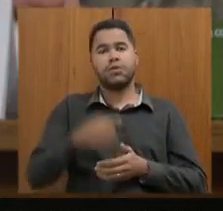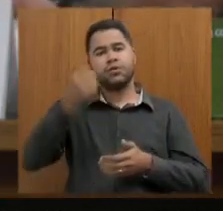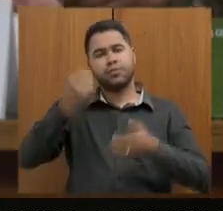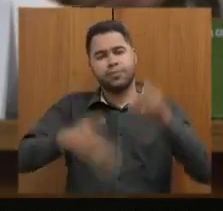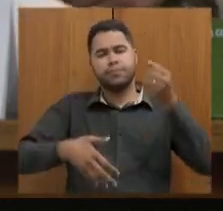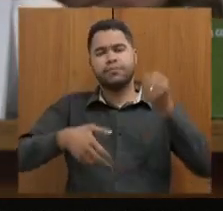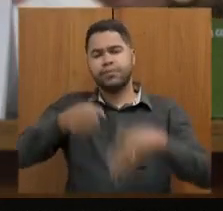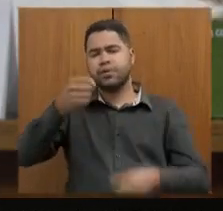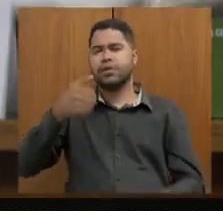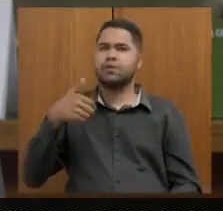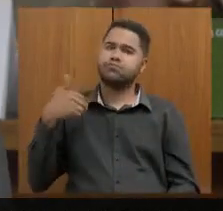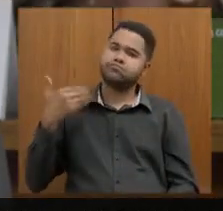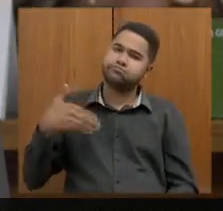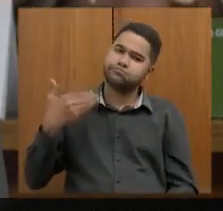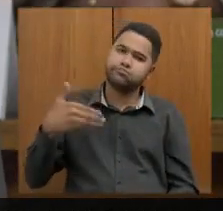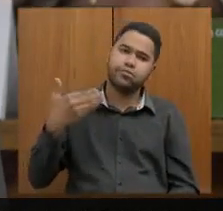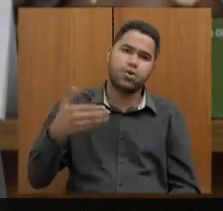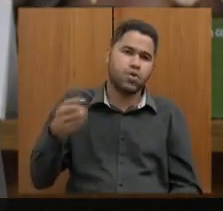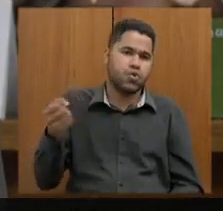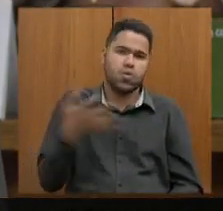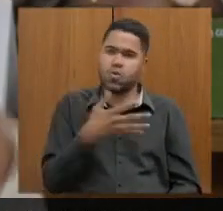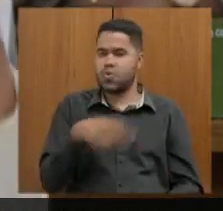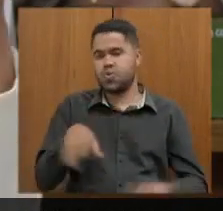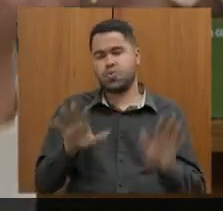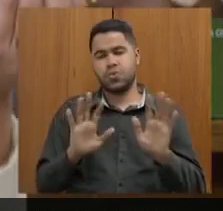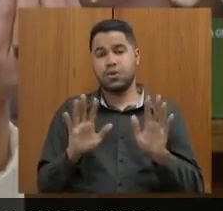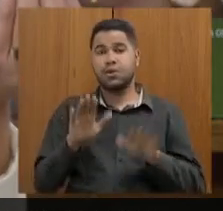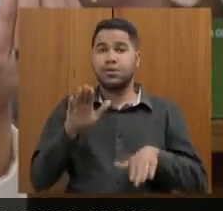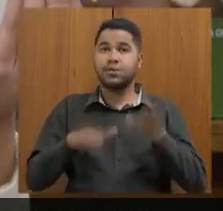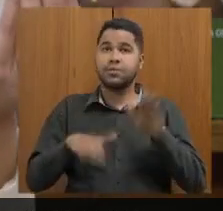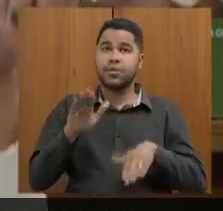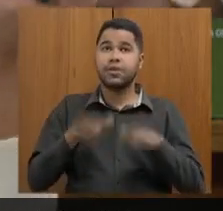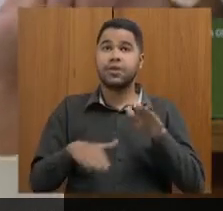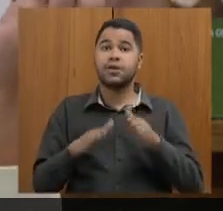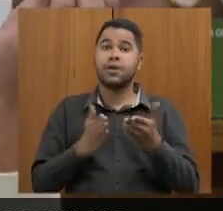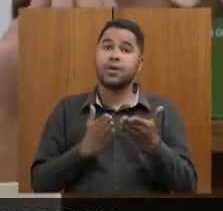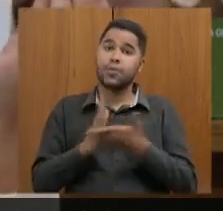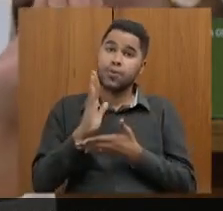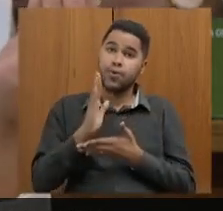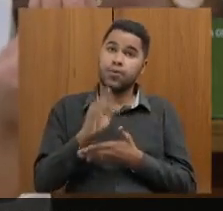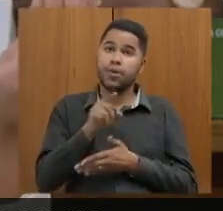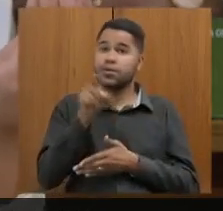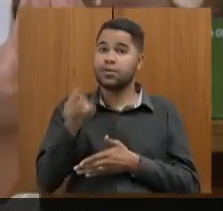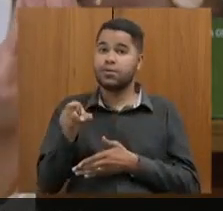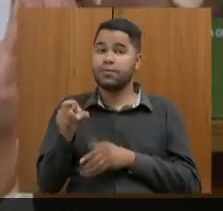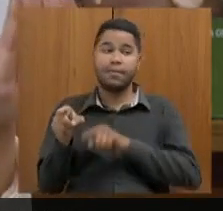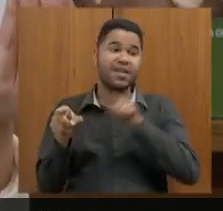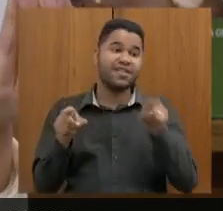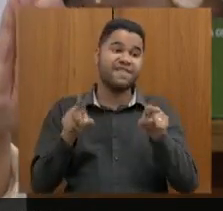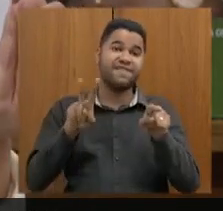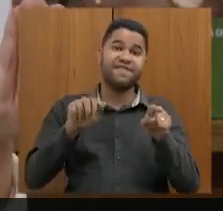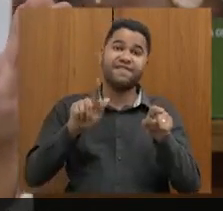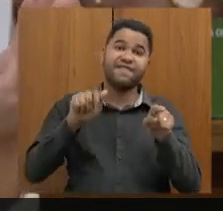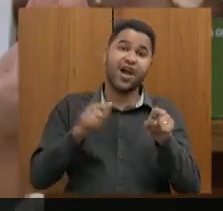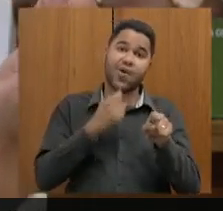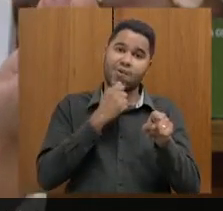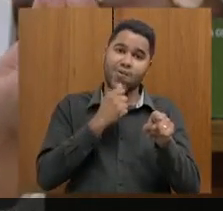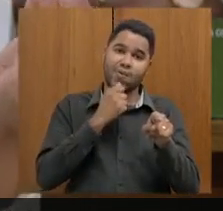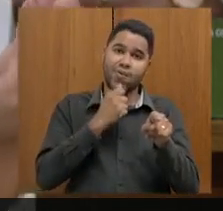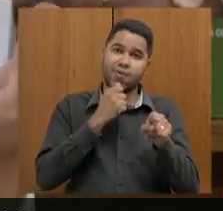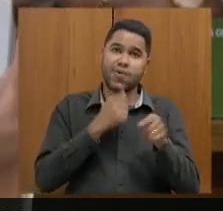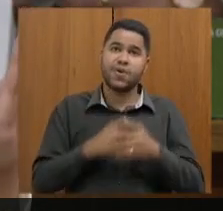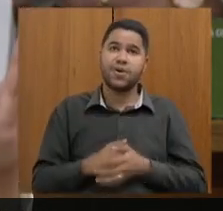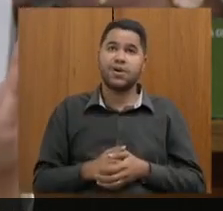recorrentemente, e isso não é novidade também, muitas vezes você tem um aprovado em um lugar que não tem vaga mais. Nós temos,